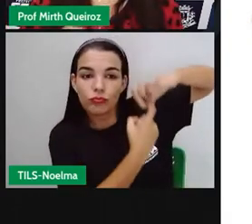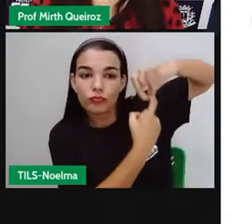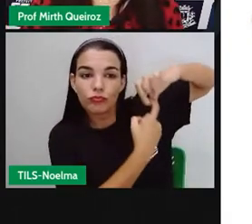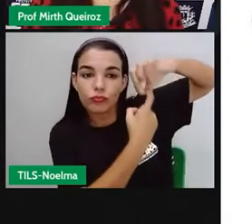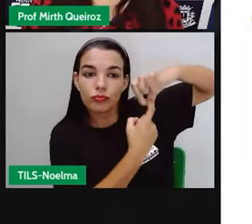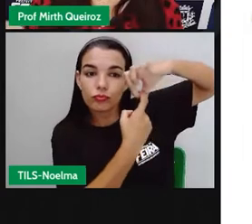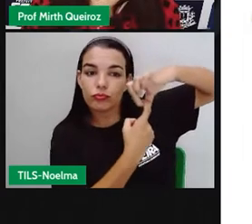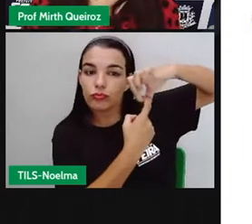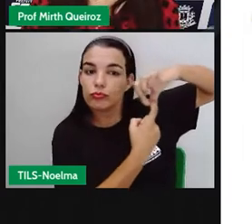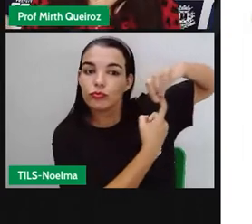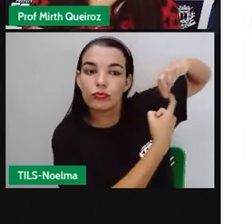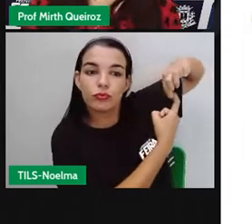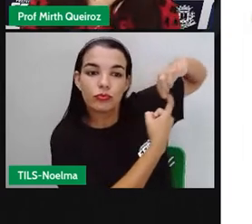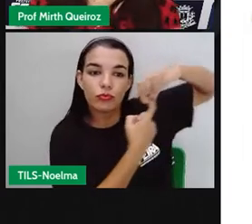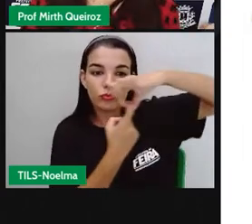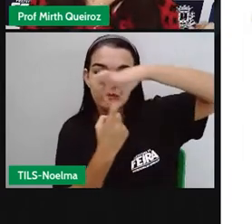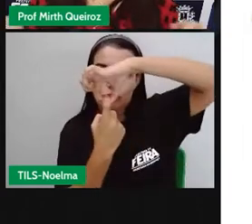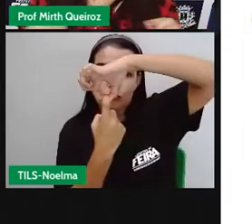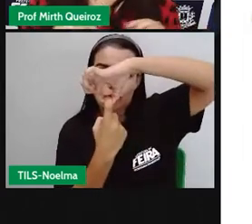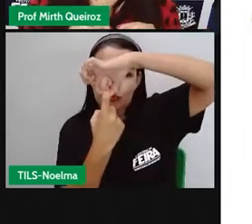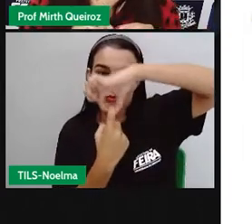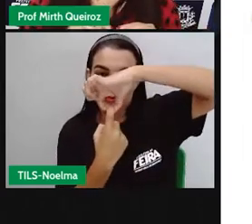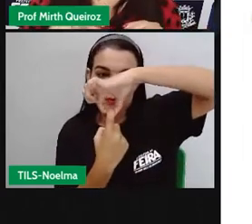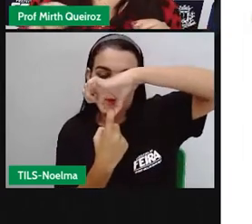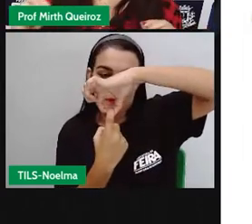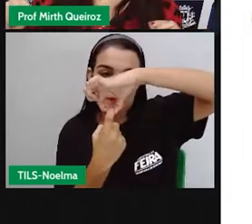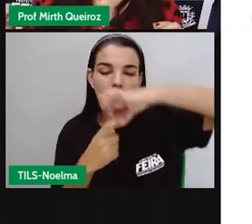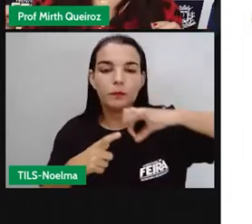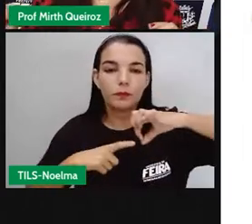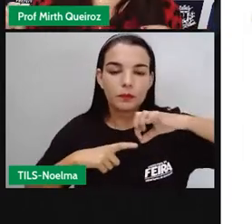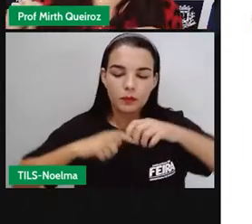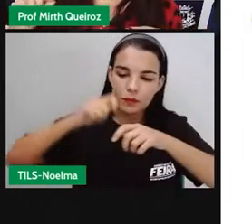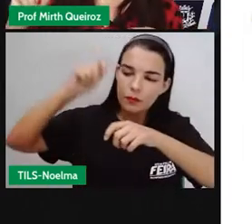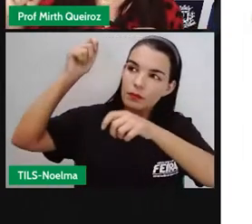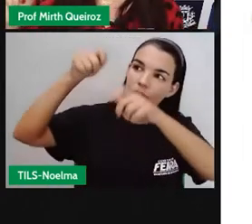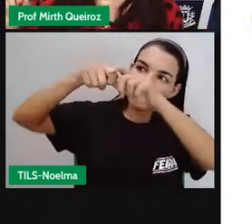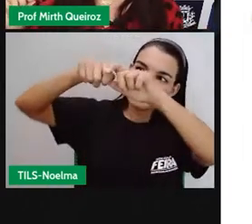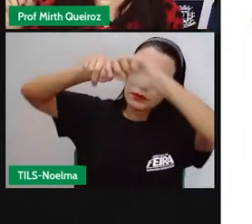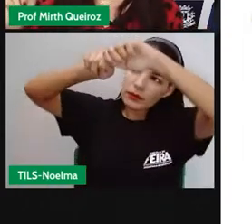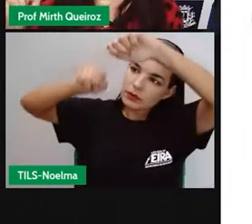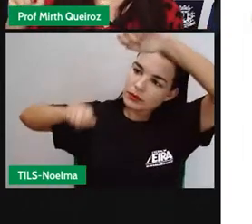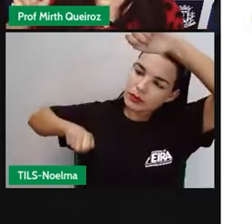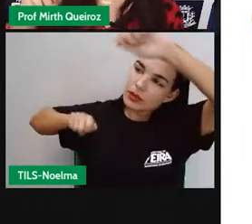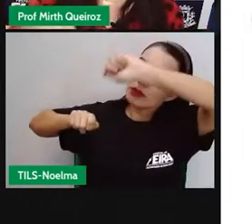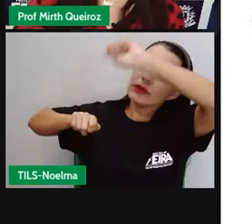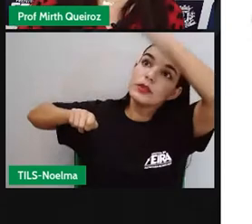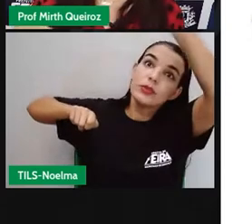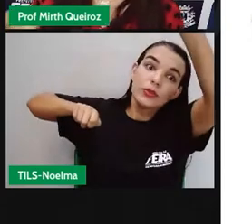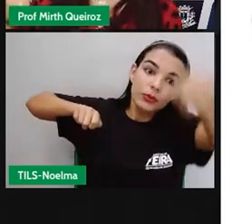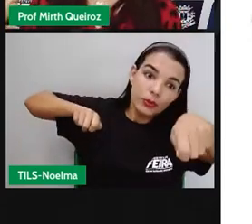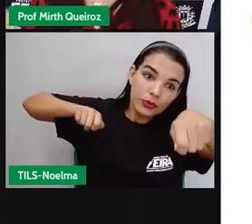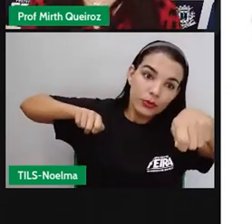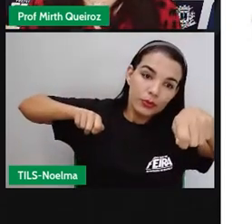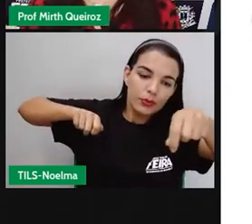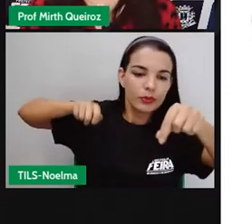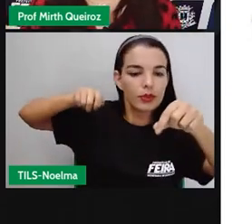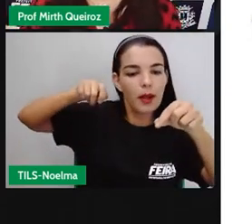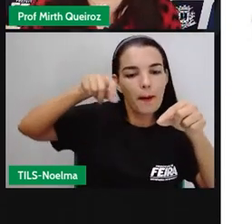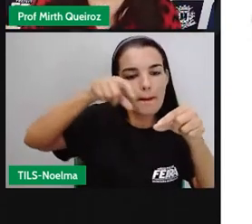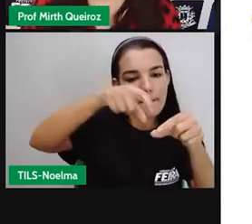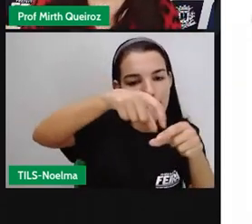usar uma vara, uma varinha com uma cordinha e um manzalzinho para que a gente possa